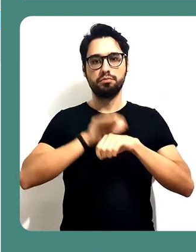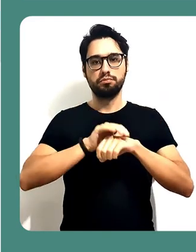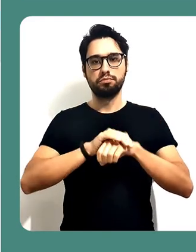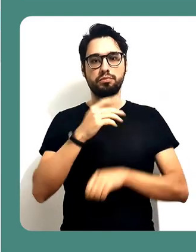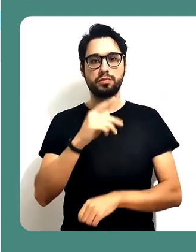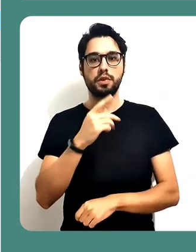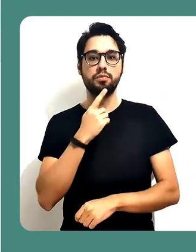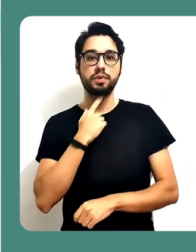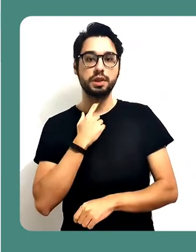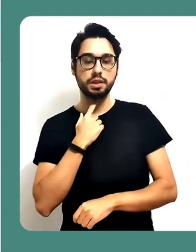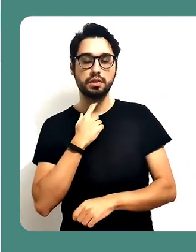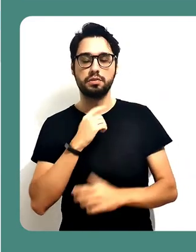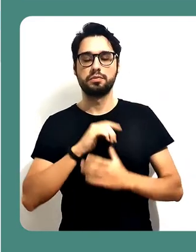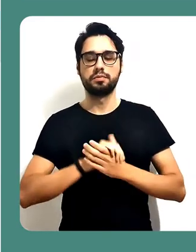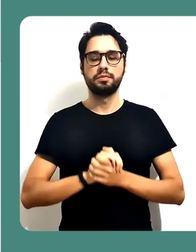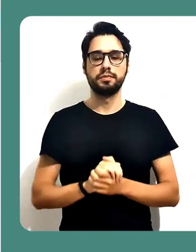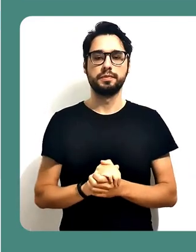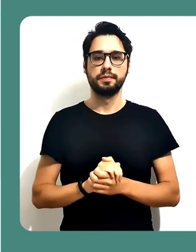fotografia.